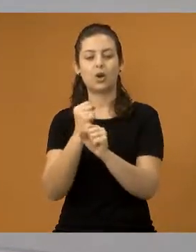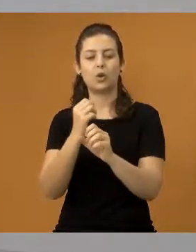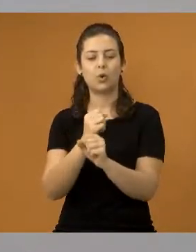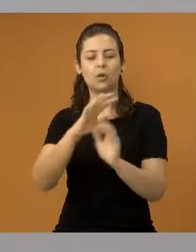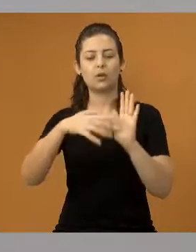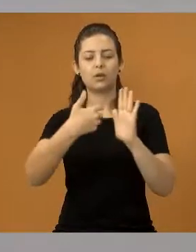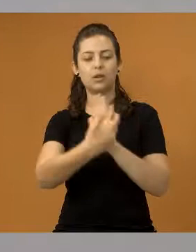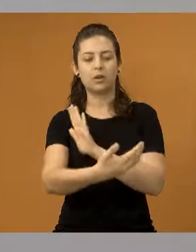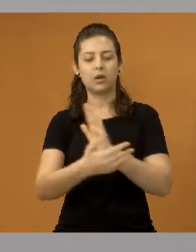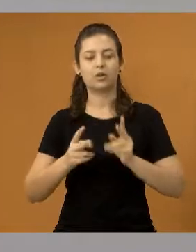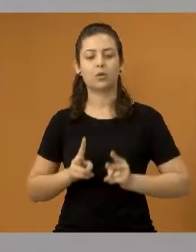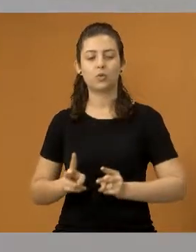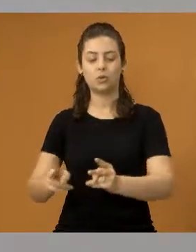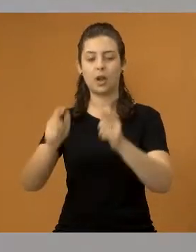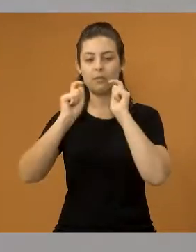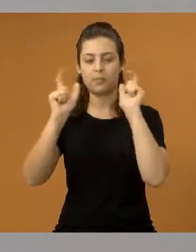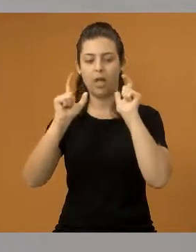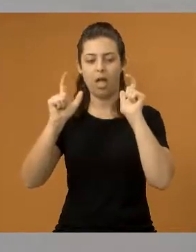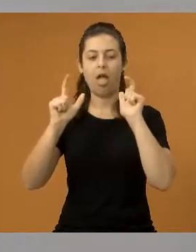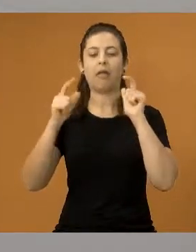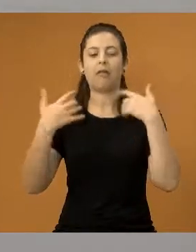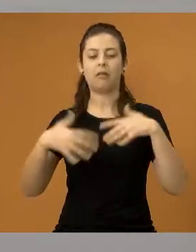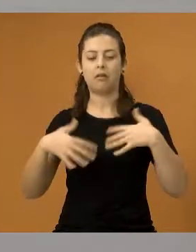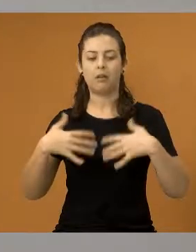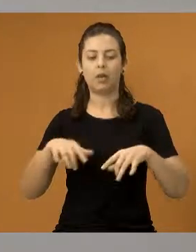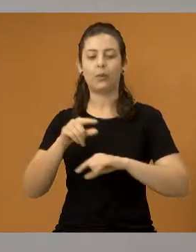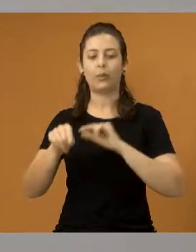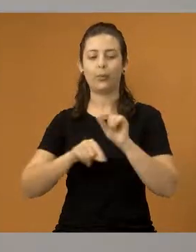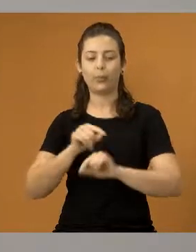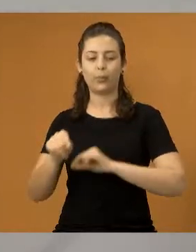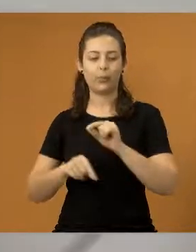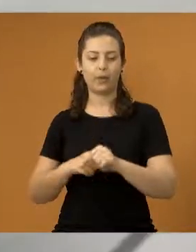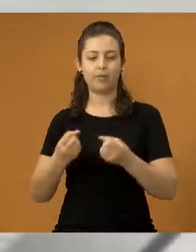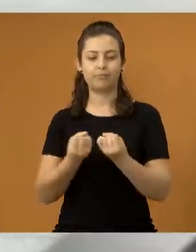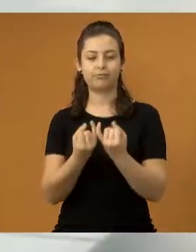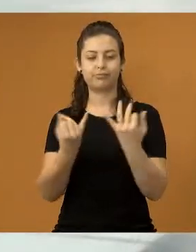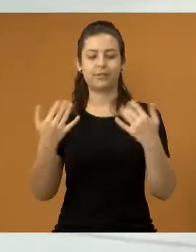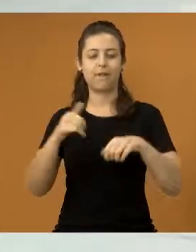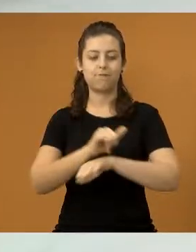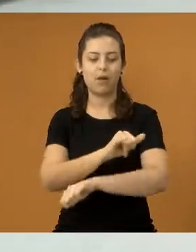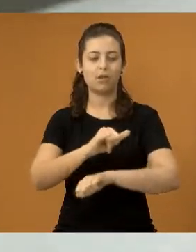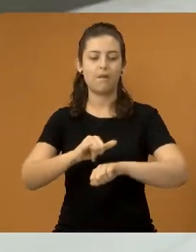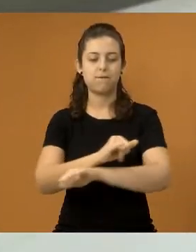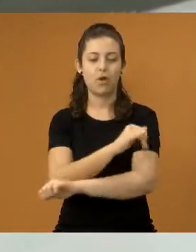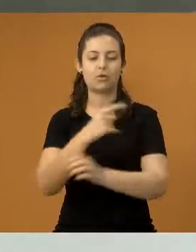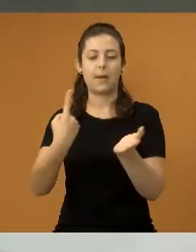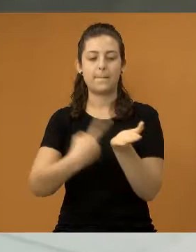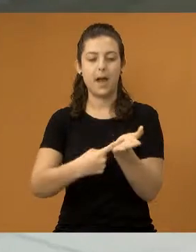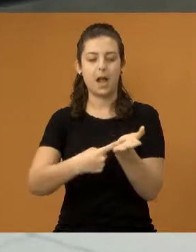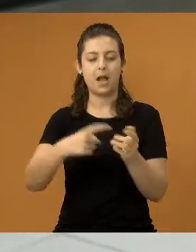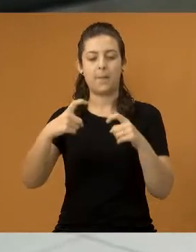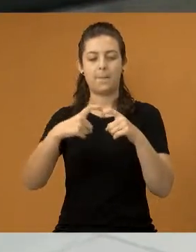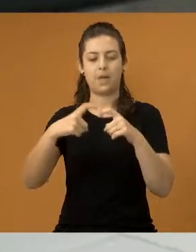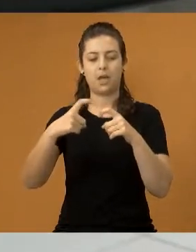fato que continua alarmando a gente, nós vereadores, é o número de absenteísmo aí nas